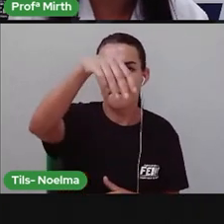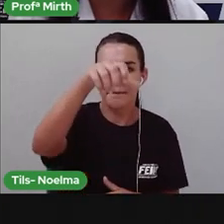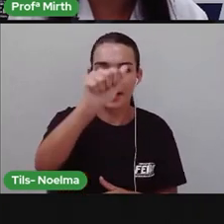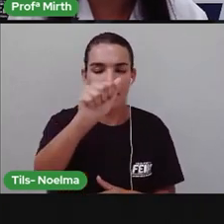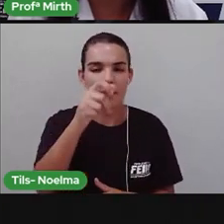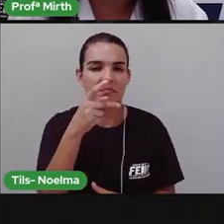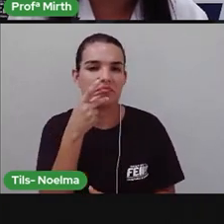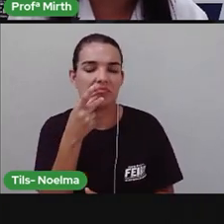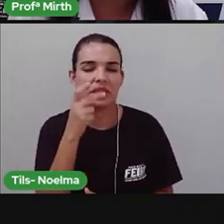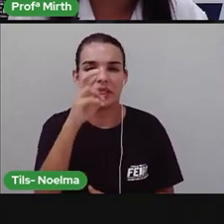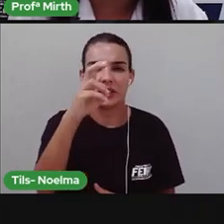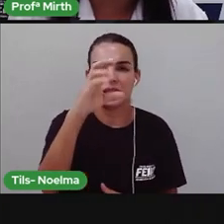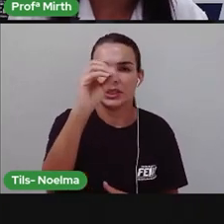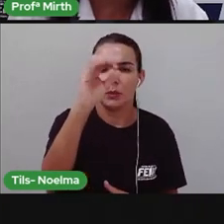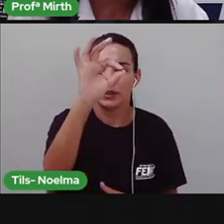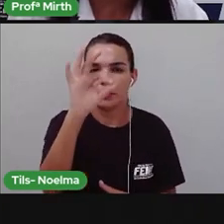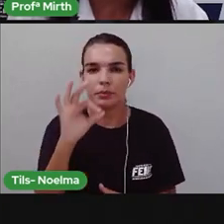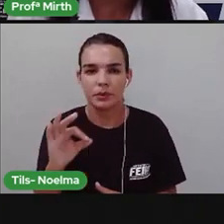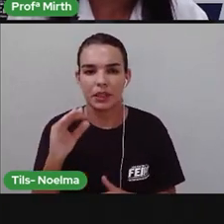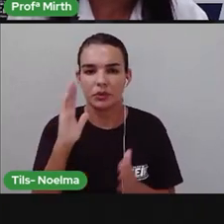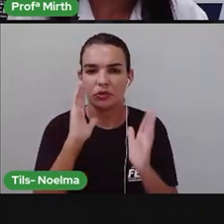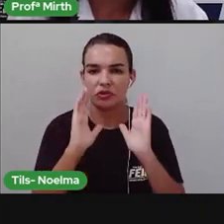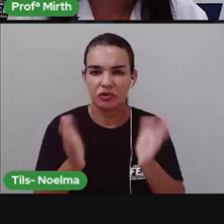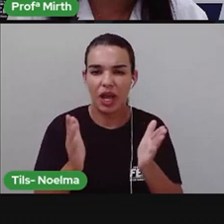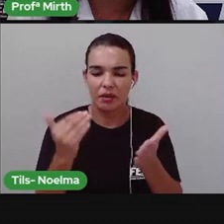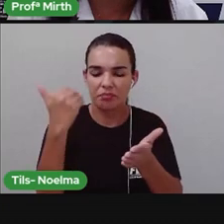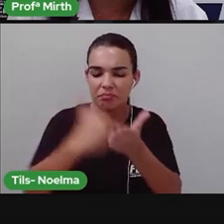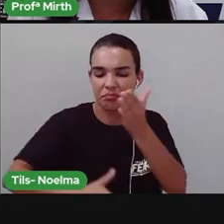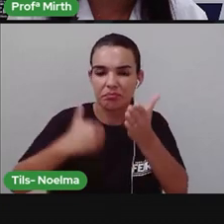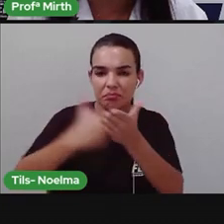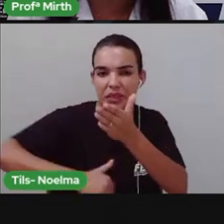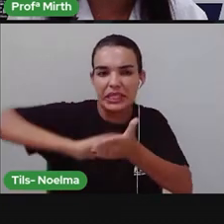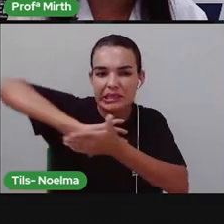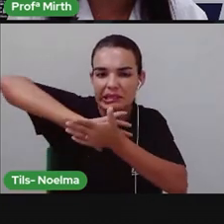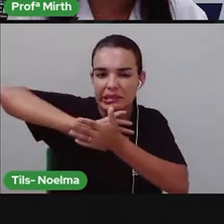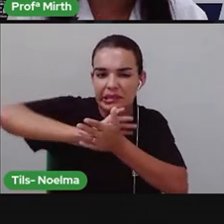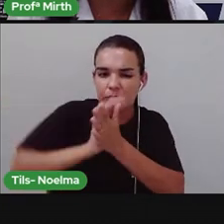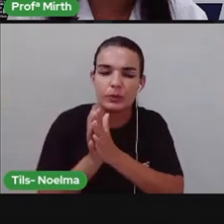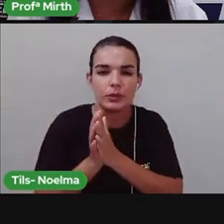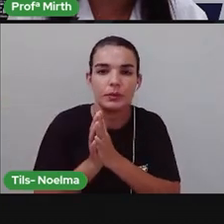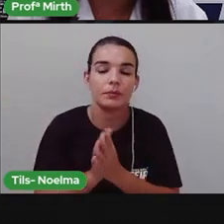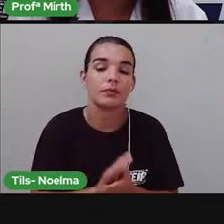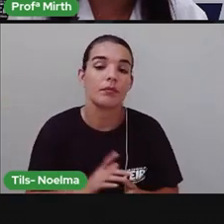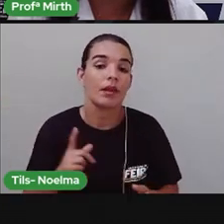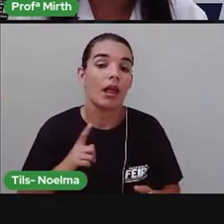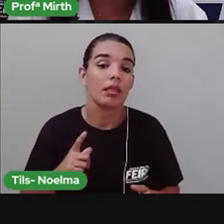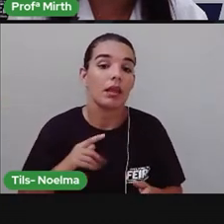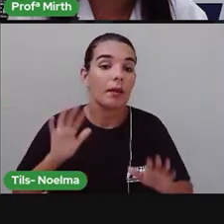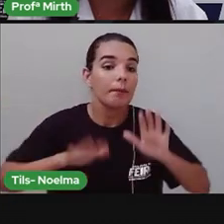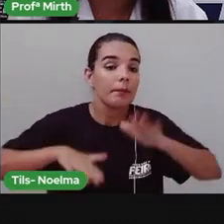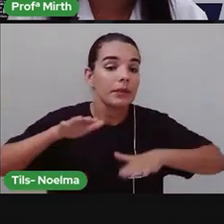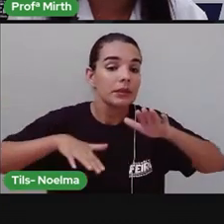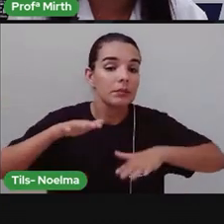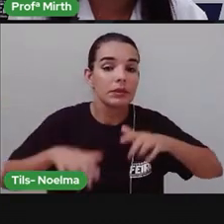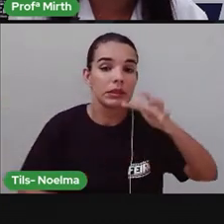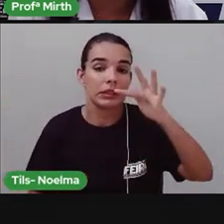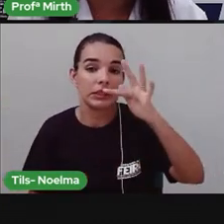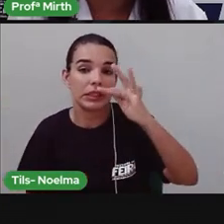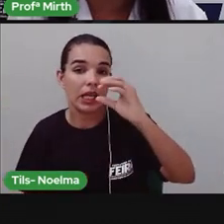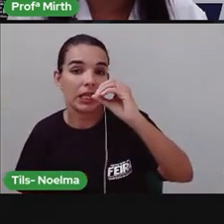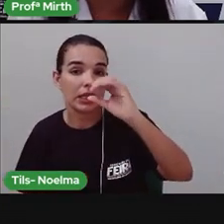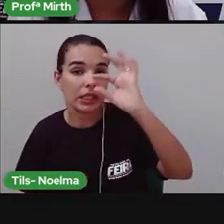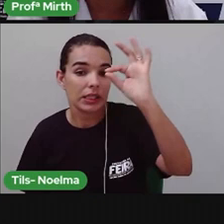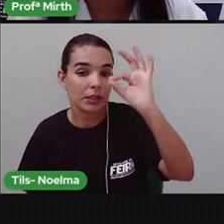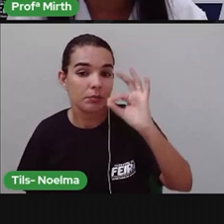% Da caatinga O bioma concentra Aproximadamente 60% Das áreas suscetíveis A desertificação